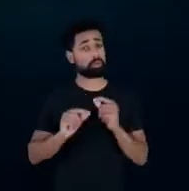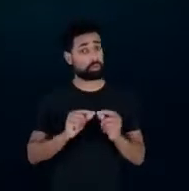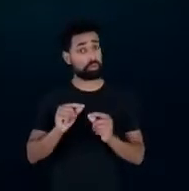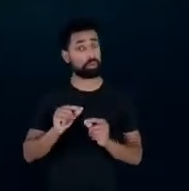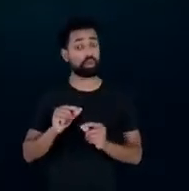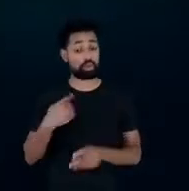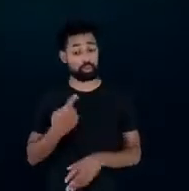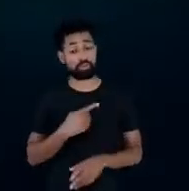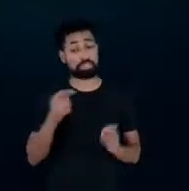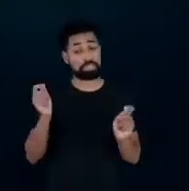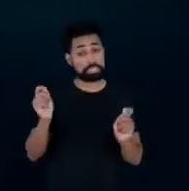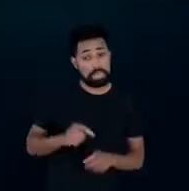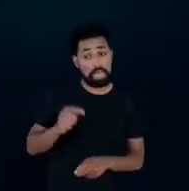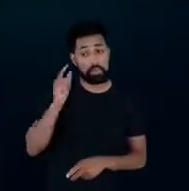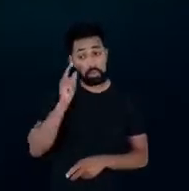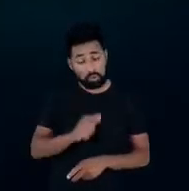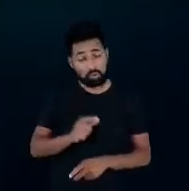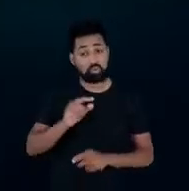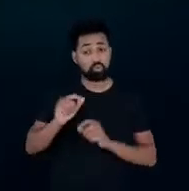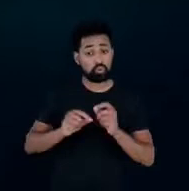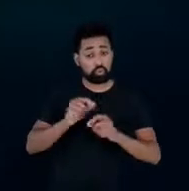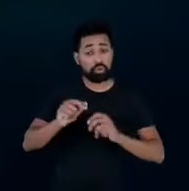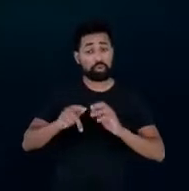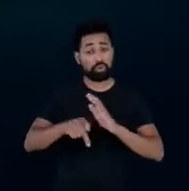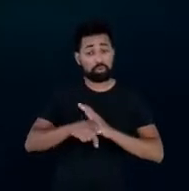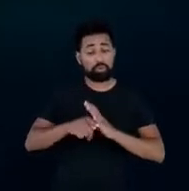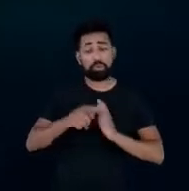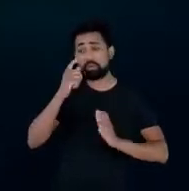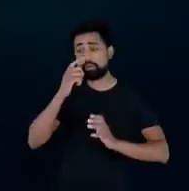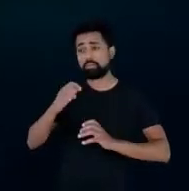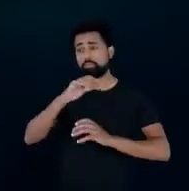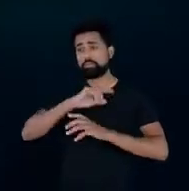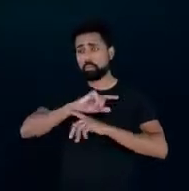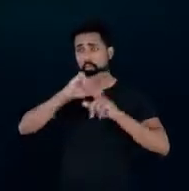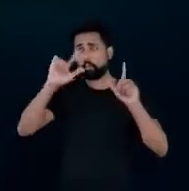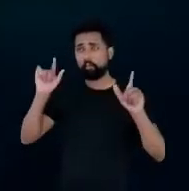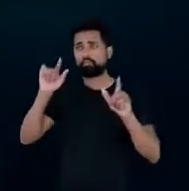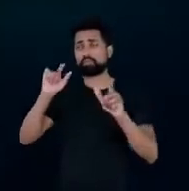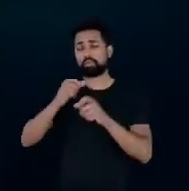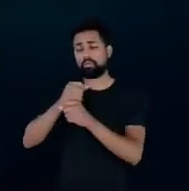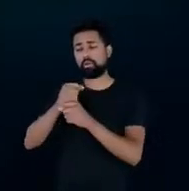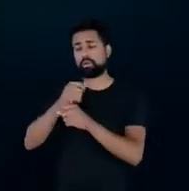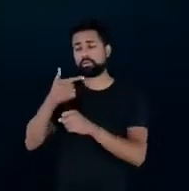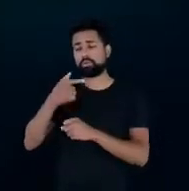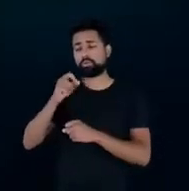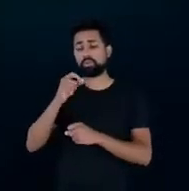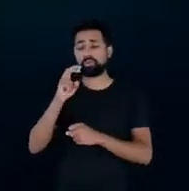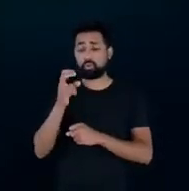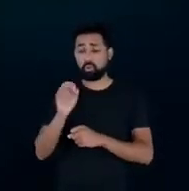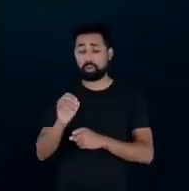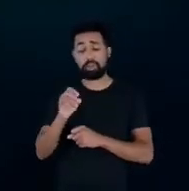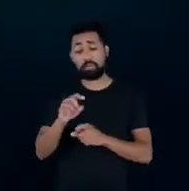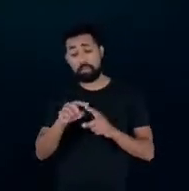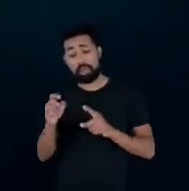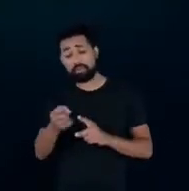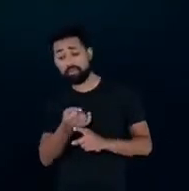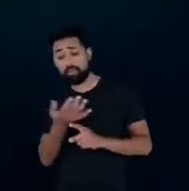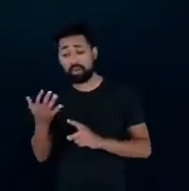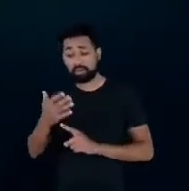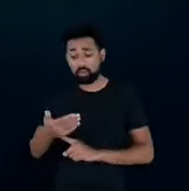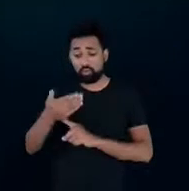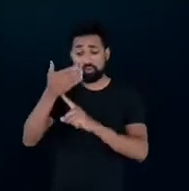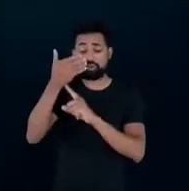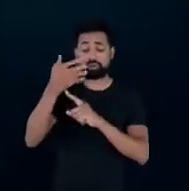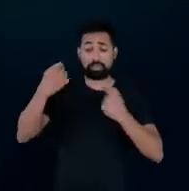atingir a descarbonização, um net zero em 2050, mas muitas das tecnologias que vão ser necessárias até